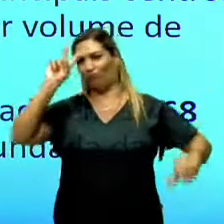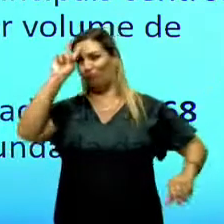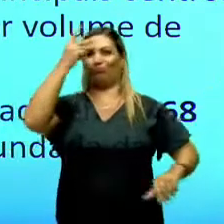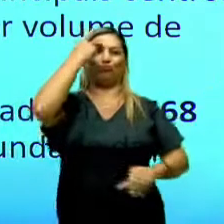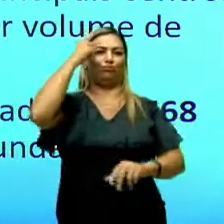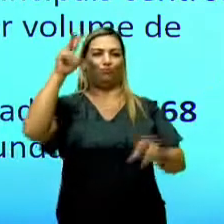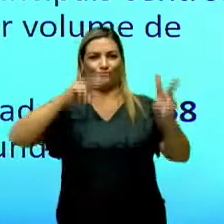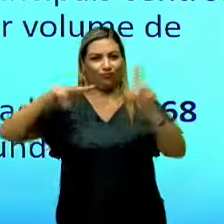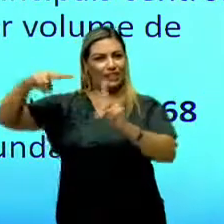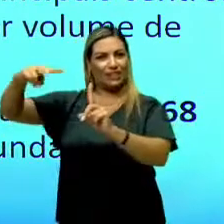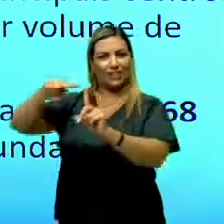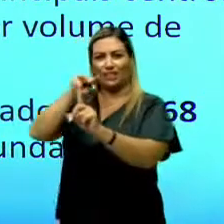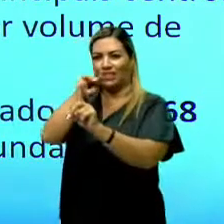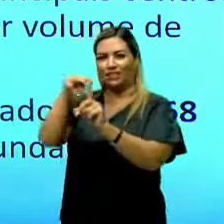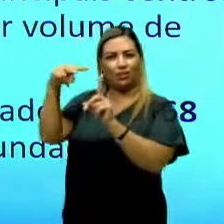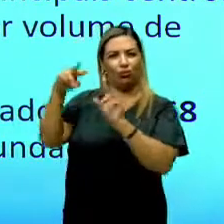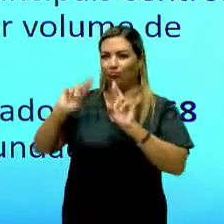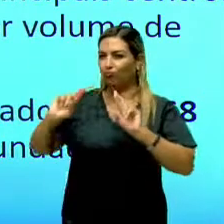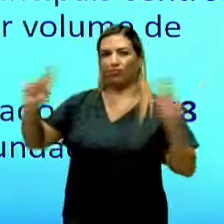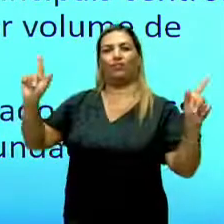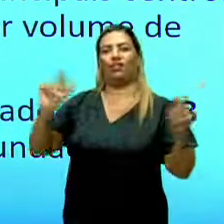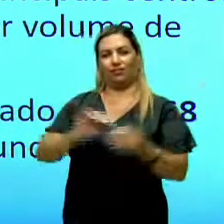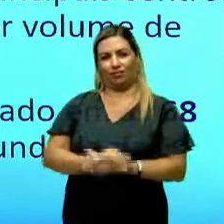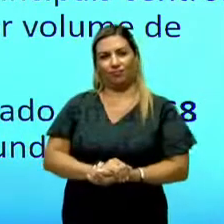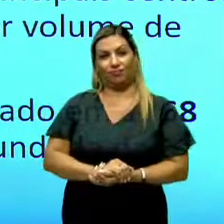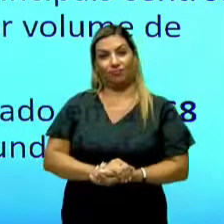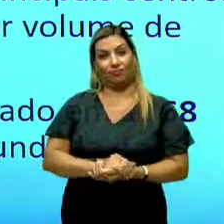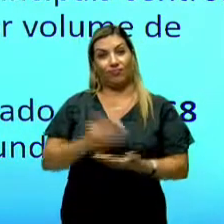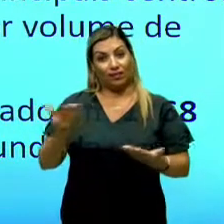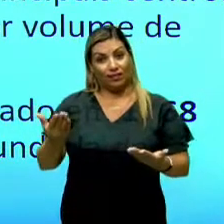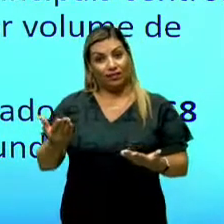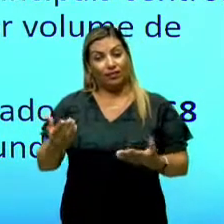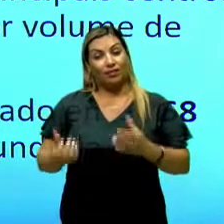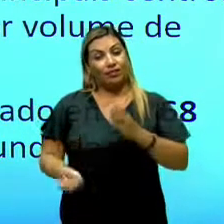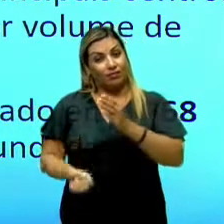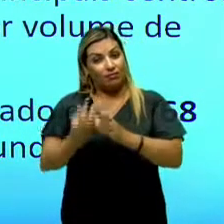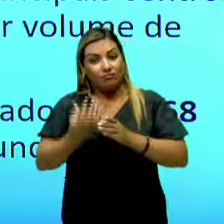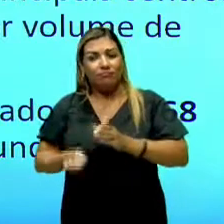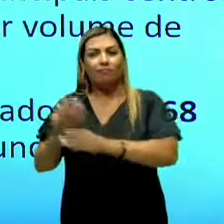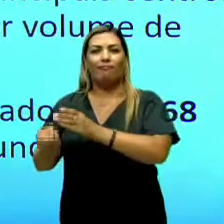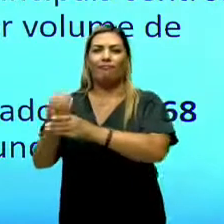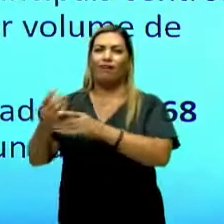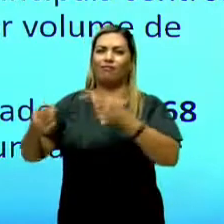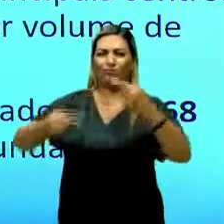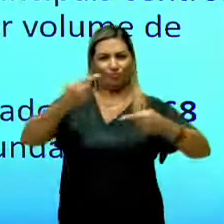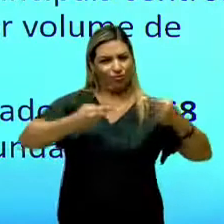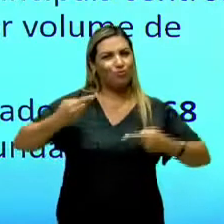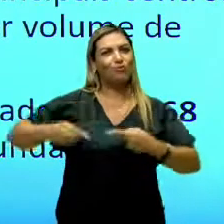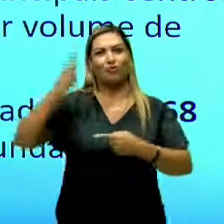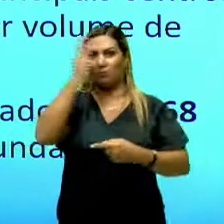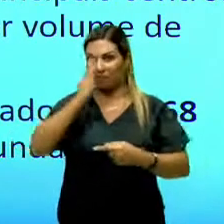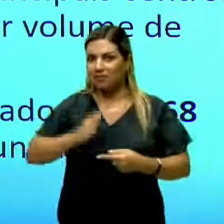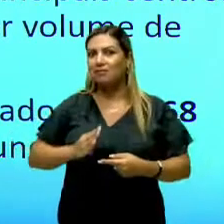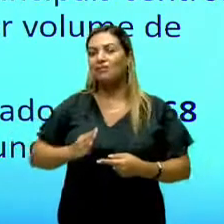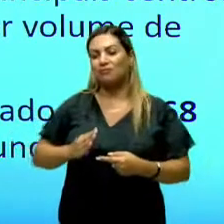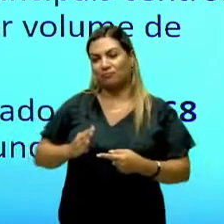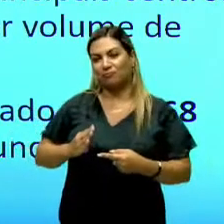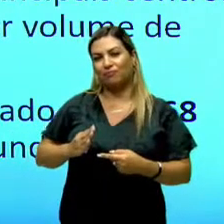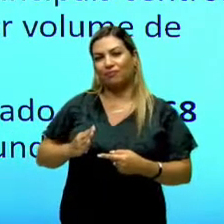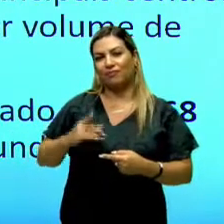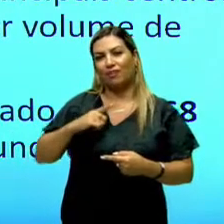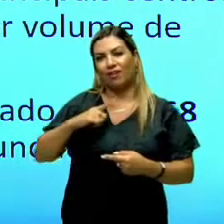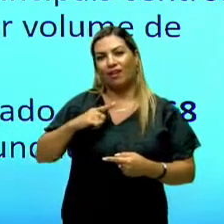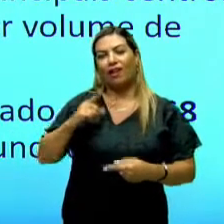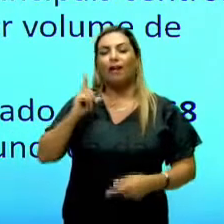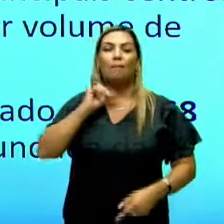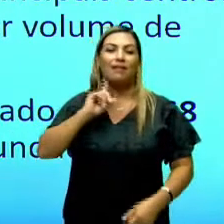visão. Tem uma visão completamente nova. Isso vão gerar vários embates aqui no nosso Brasil, entre eles, a